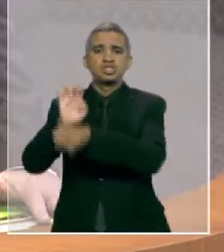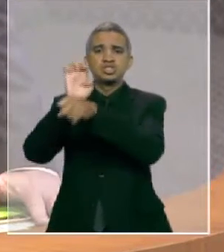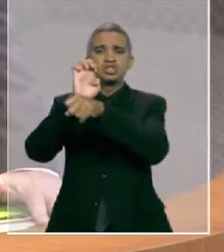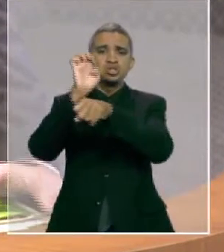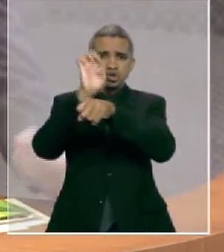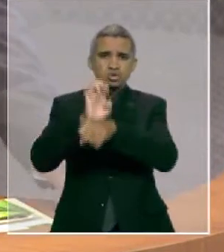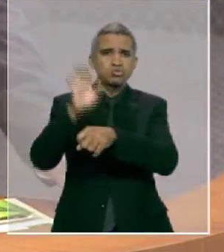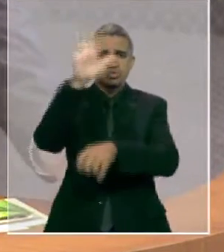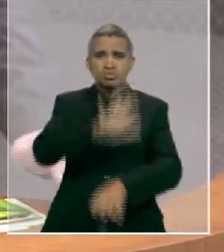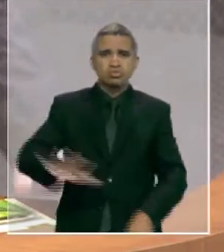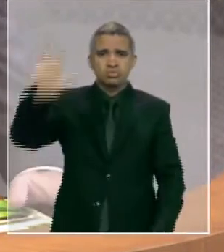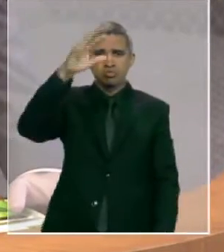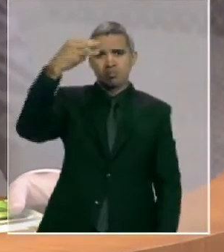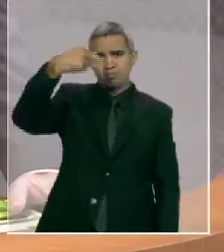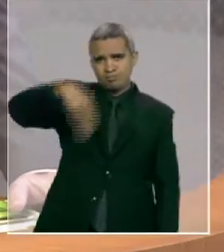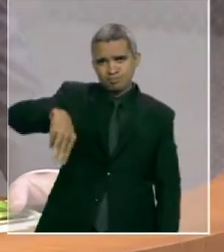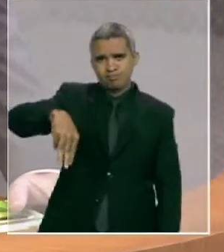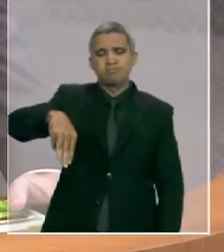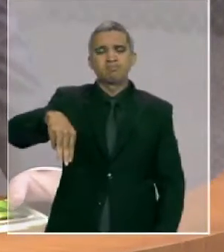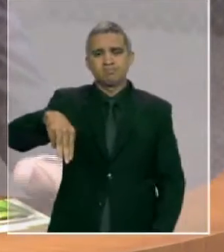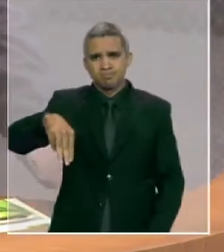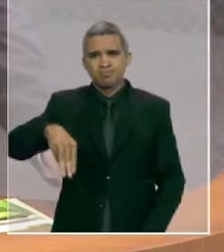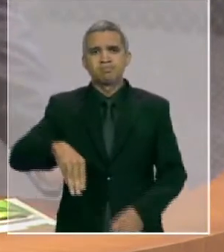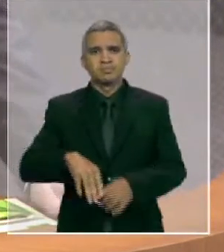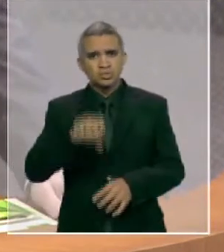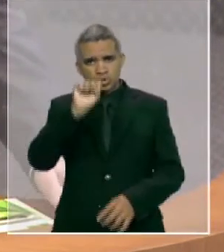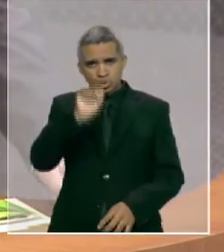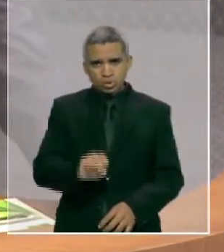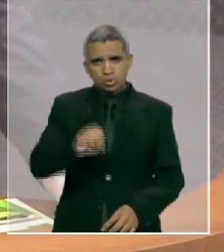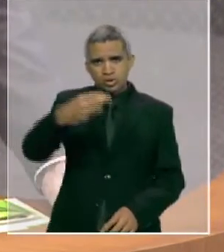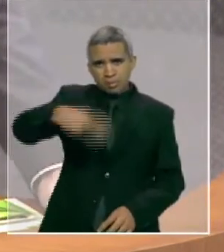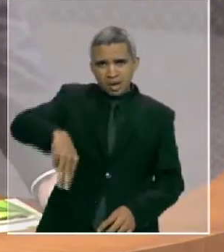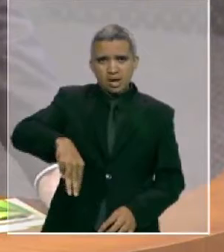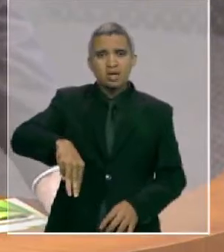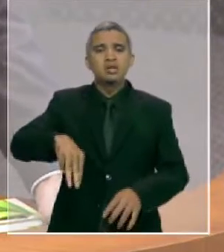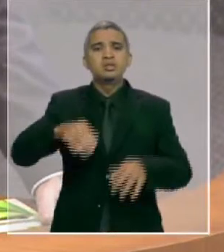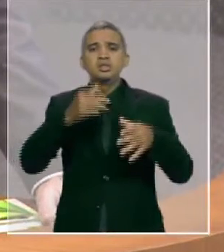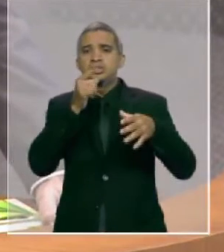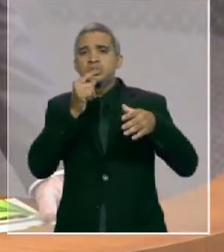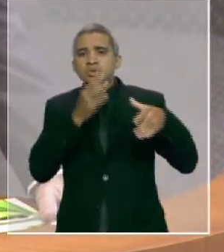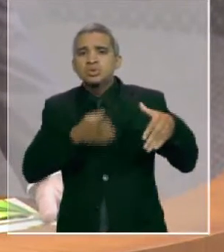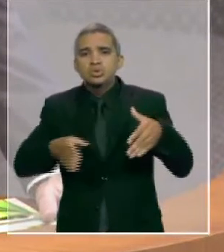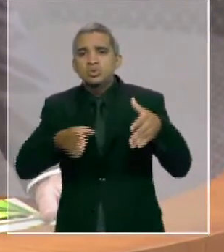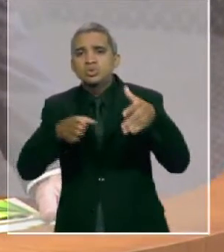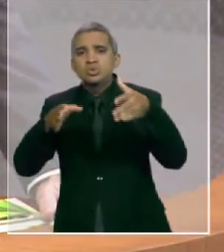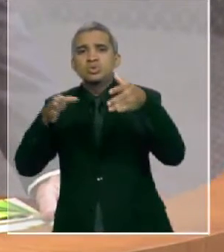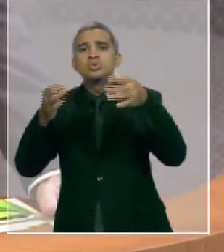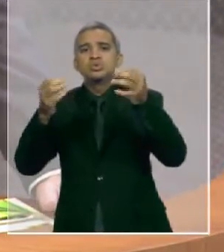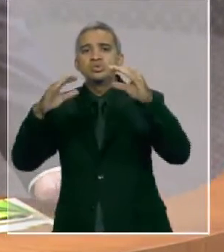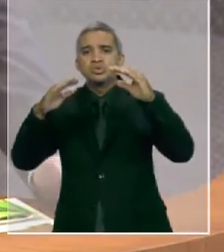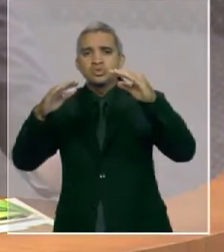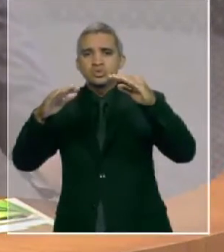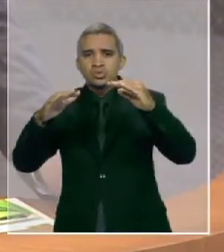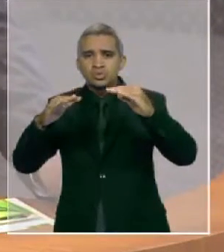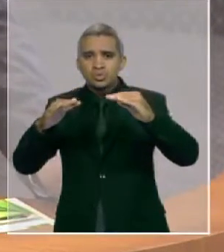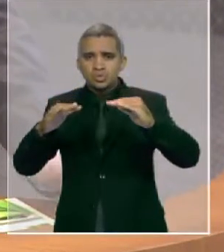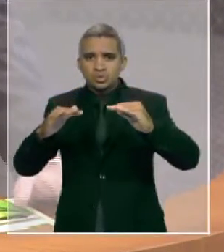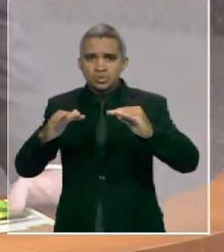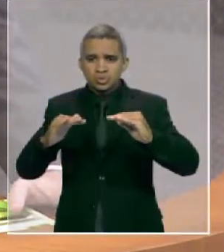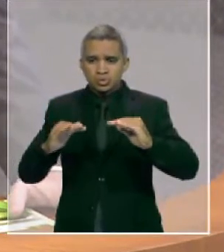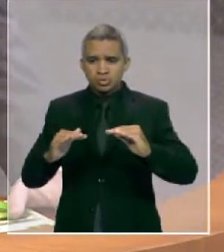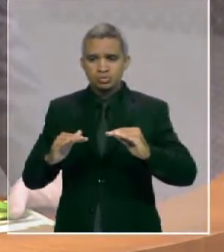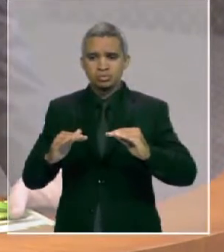Maranhão, com essa falta de chuva, principalmente nesse período, os rios secos, o volume dos rios caem. Nós temos a segunda maior bacia